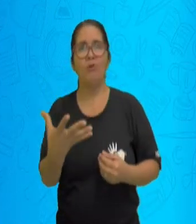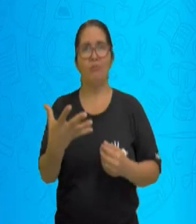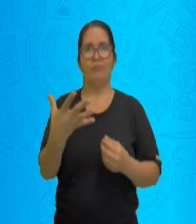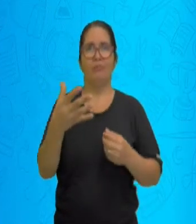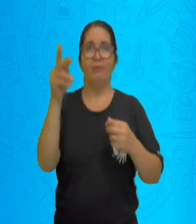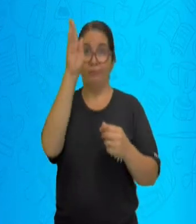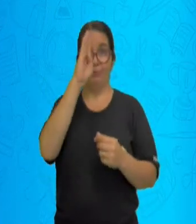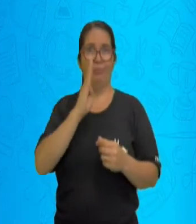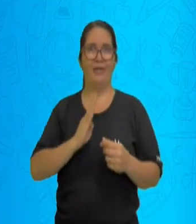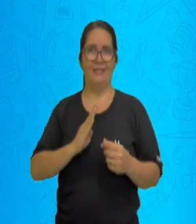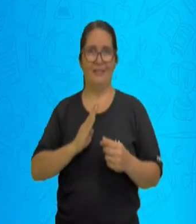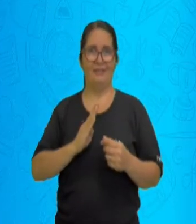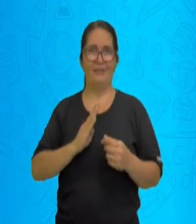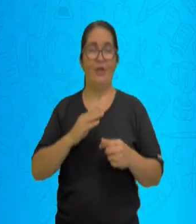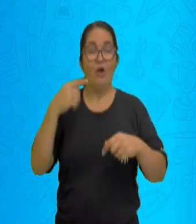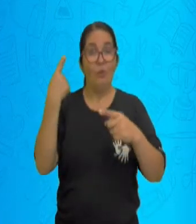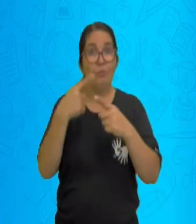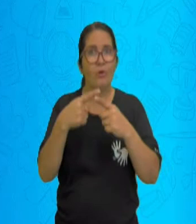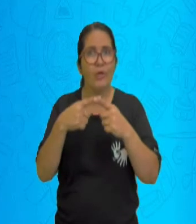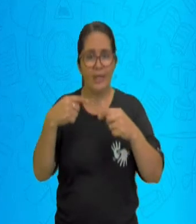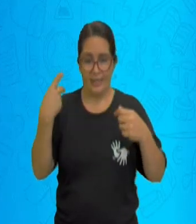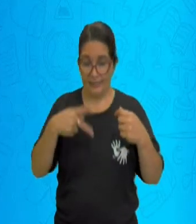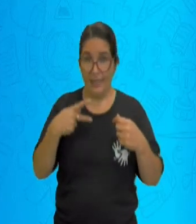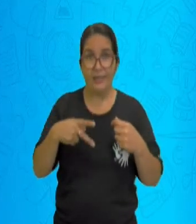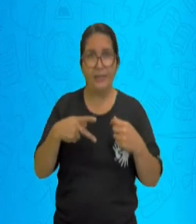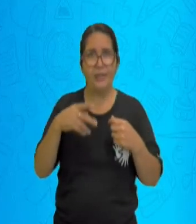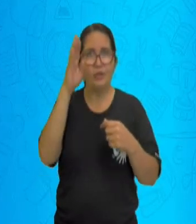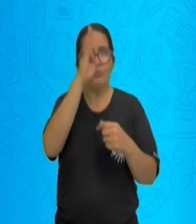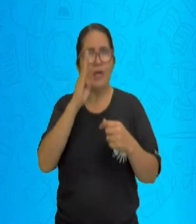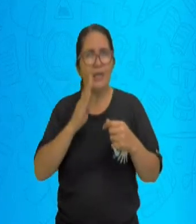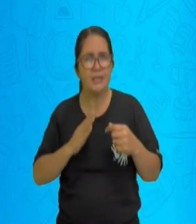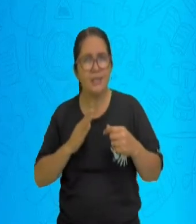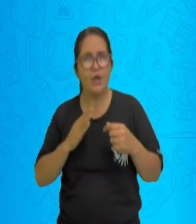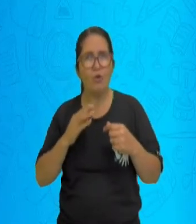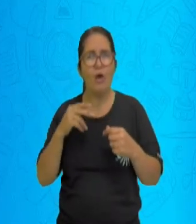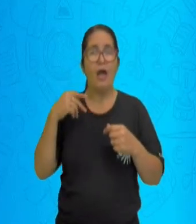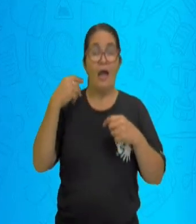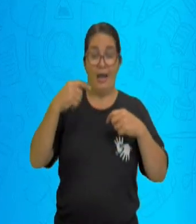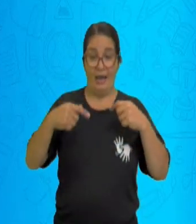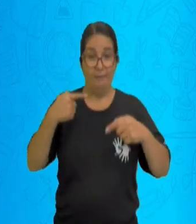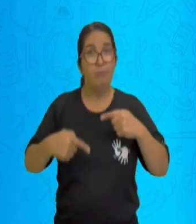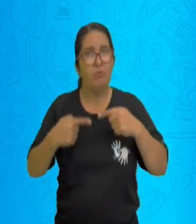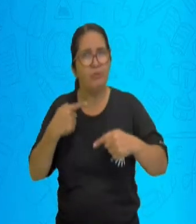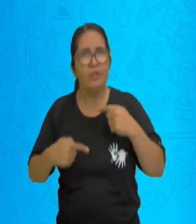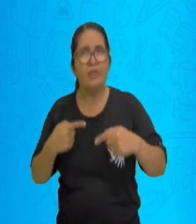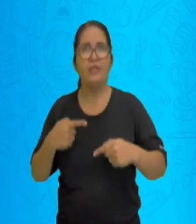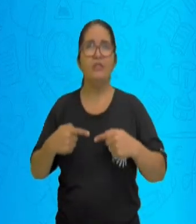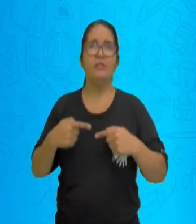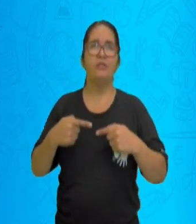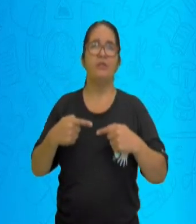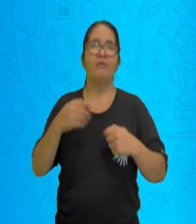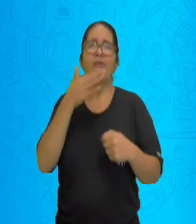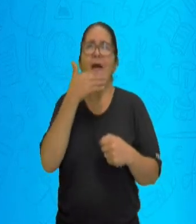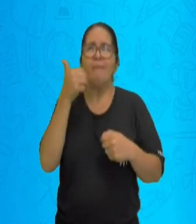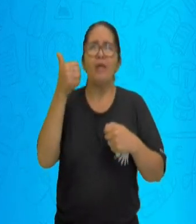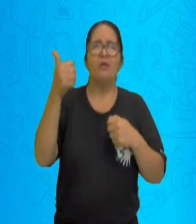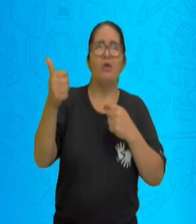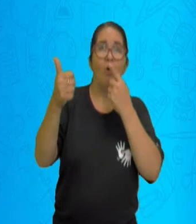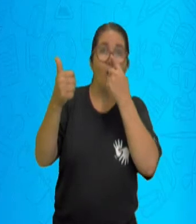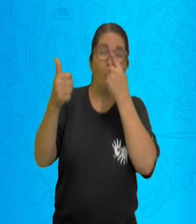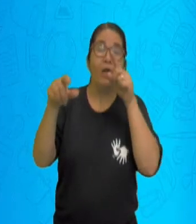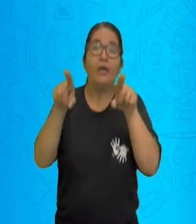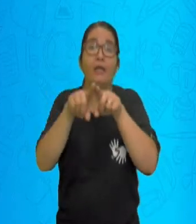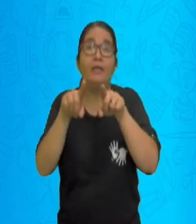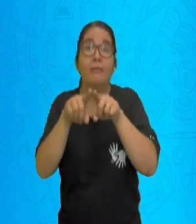brasileira começou a deixar mais transparente, mais viável que essas pessoas de outras nações